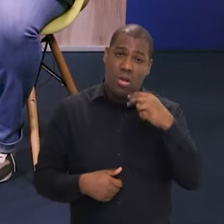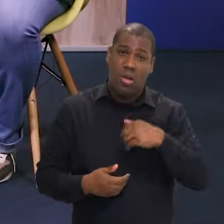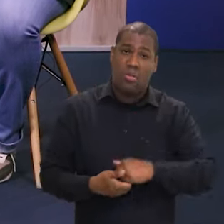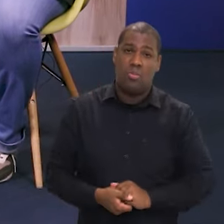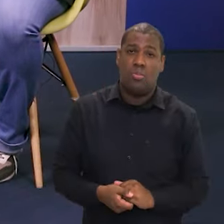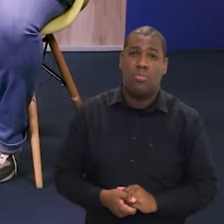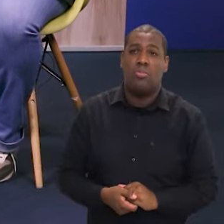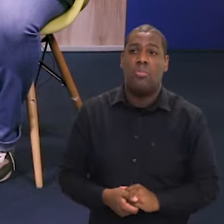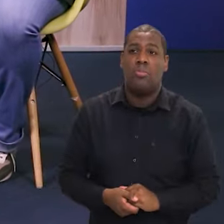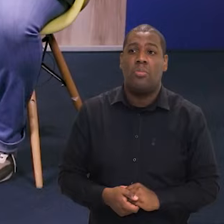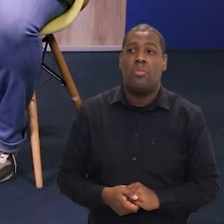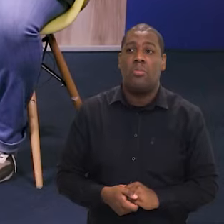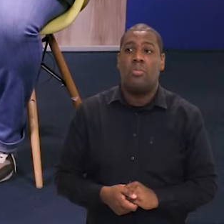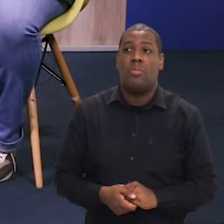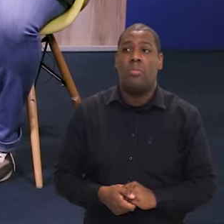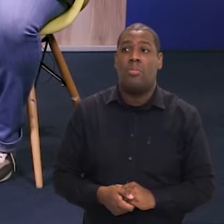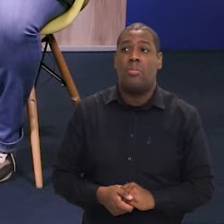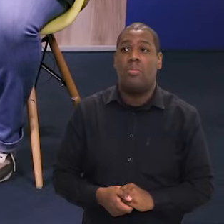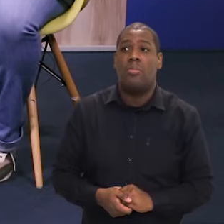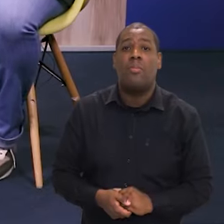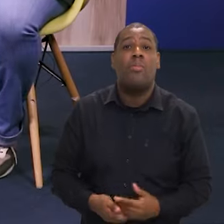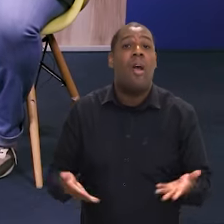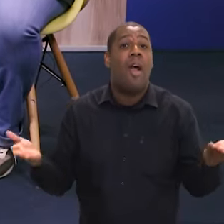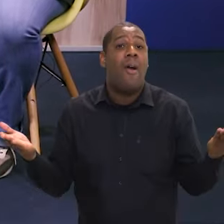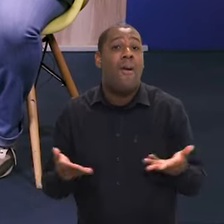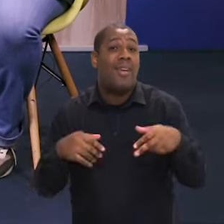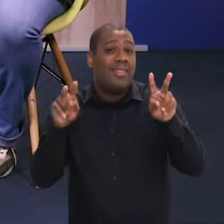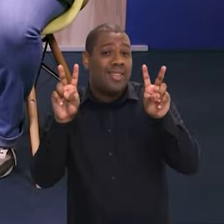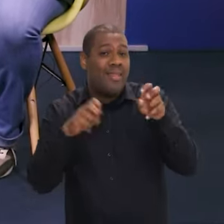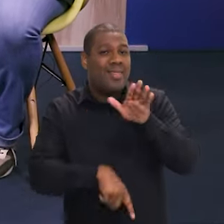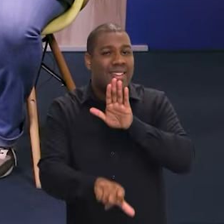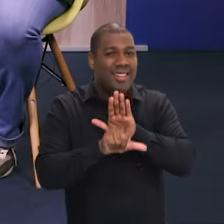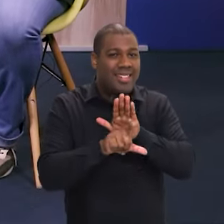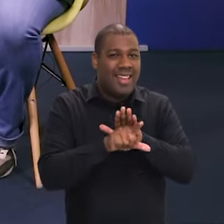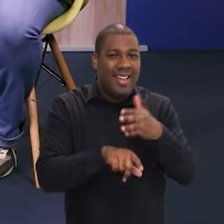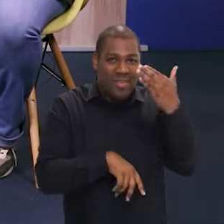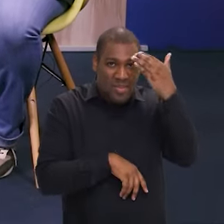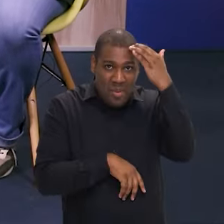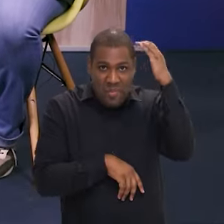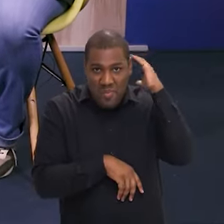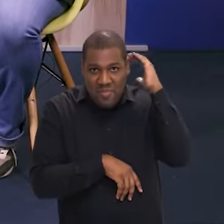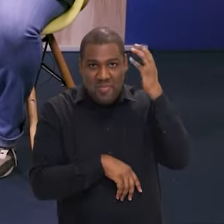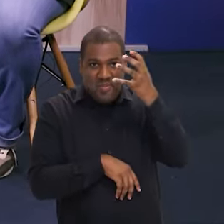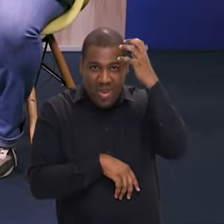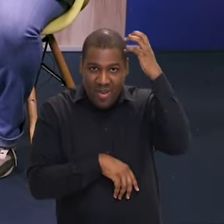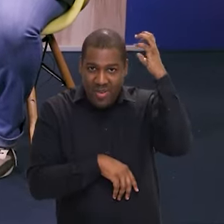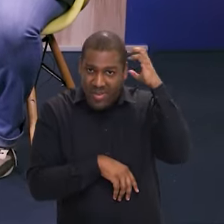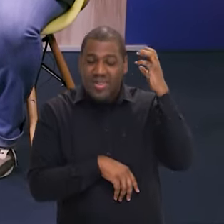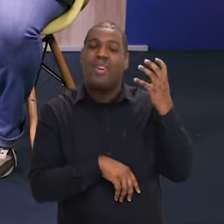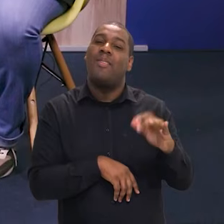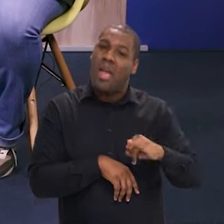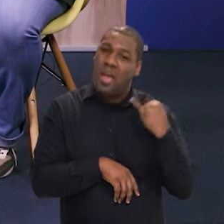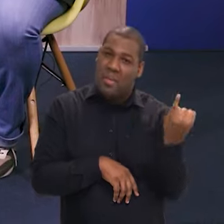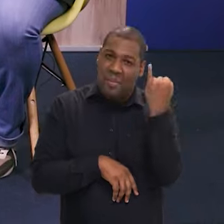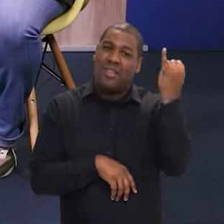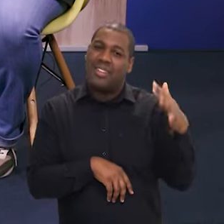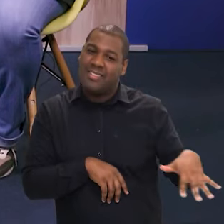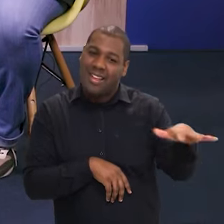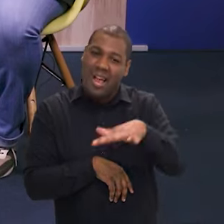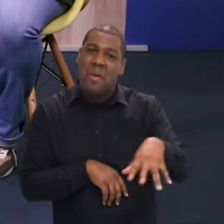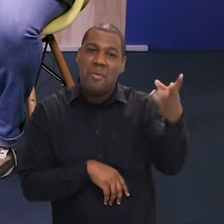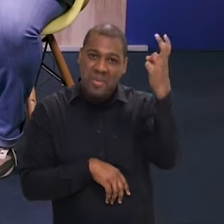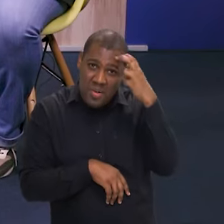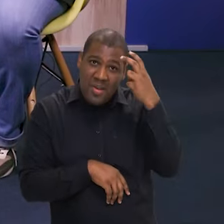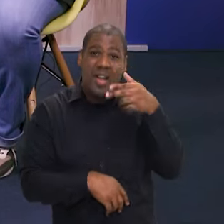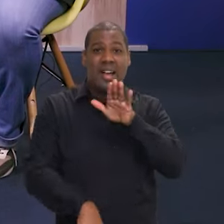também é a mesma coisa. Sim. Ministro, eu não posso conversar com a senhora sem falar de Lei Paulo Gustavo, importantíssima para todo o setor